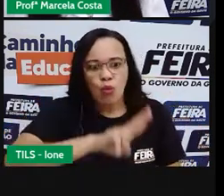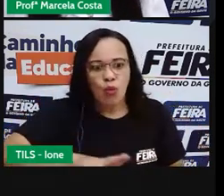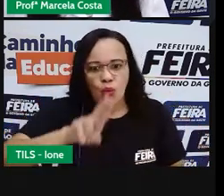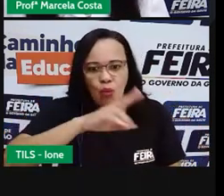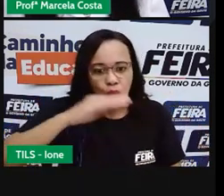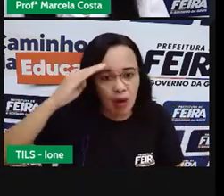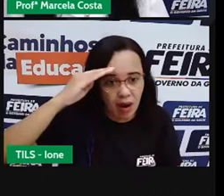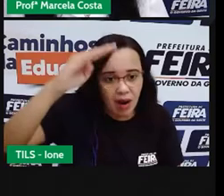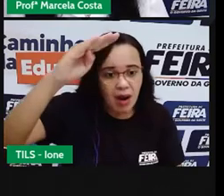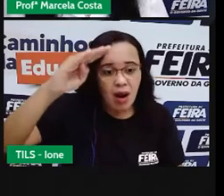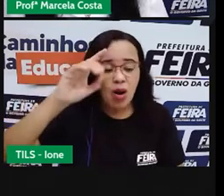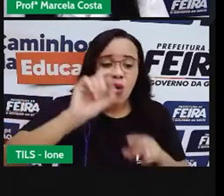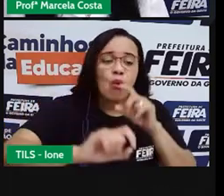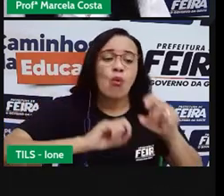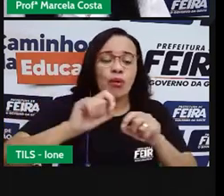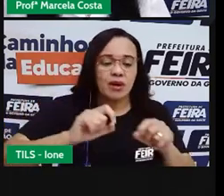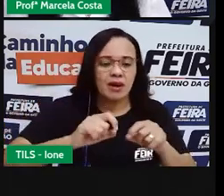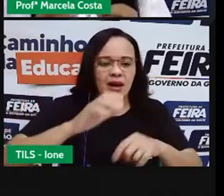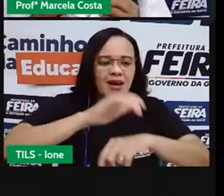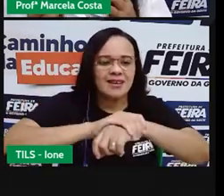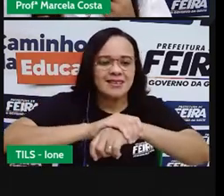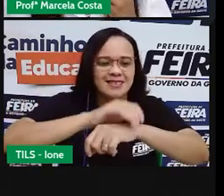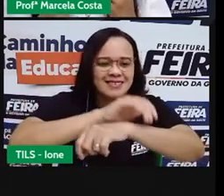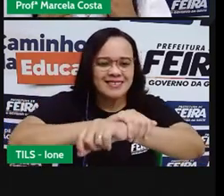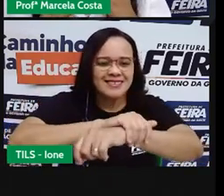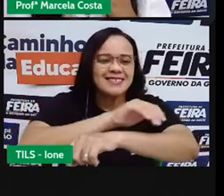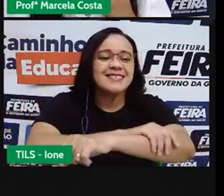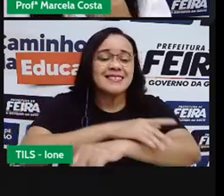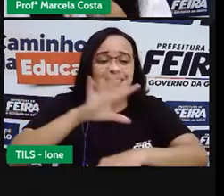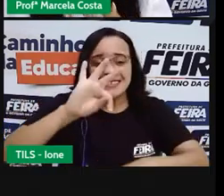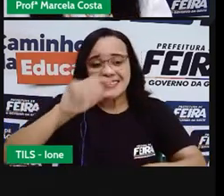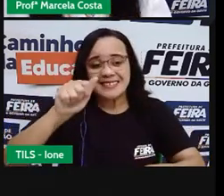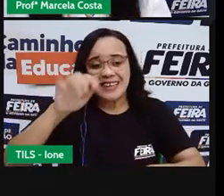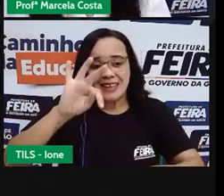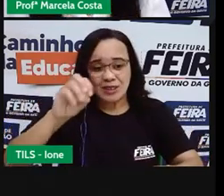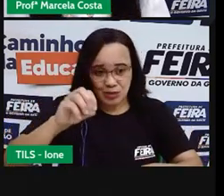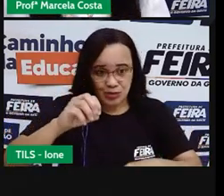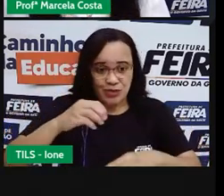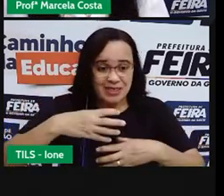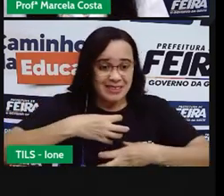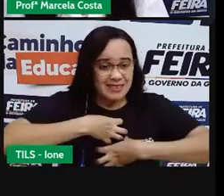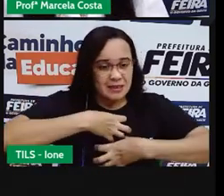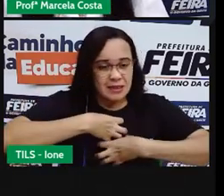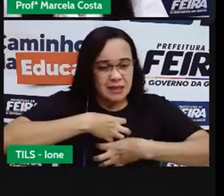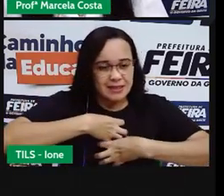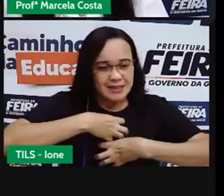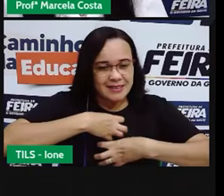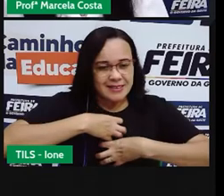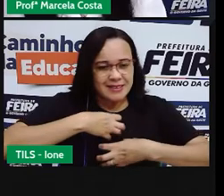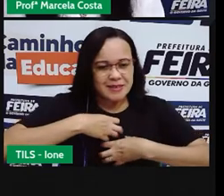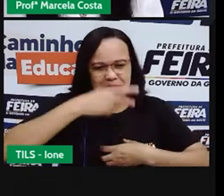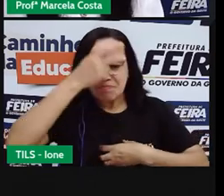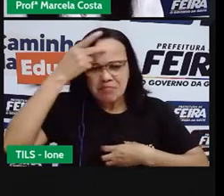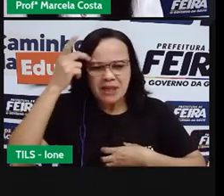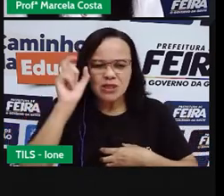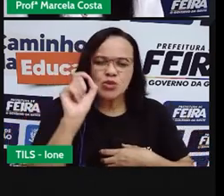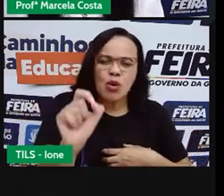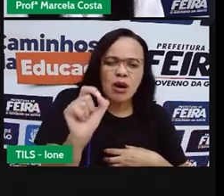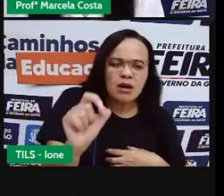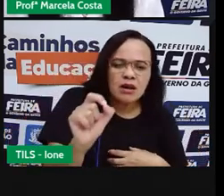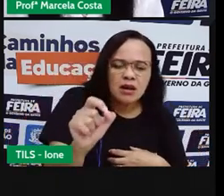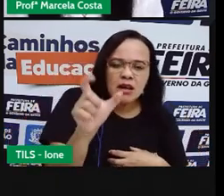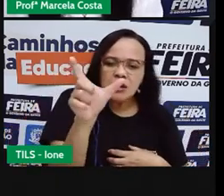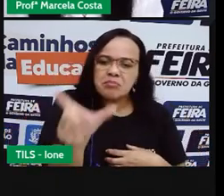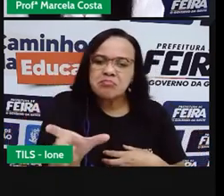Se comunicar Com as pessoas Para saber O que é Que ela está tocando Quem é Que ela está tocando Ela utiliza o